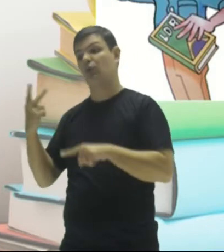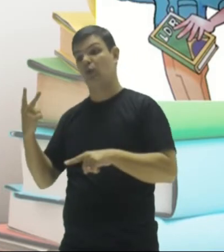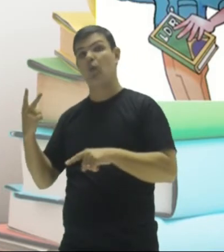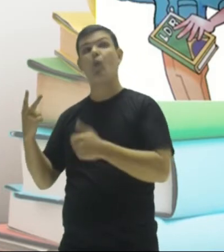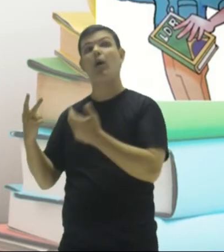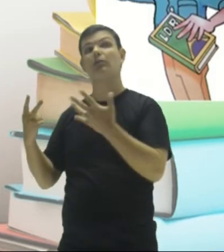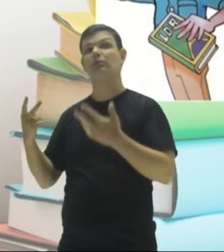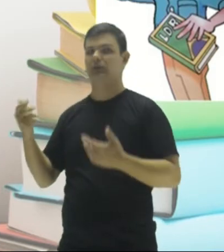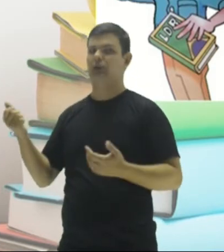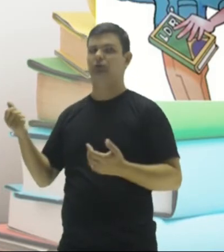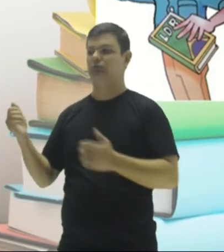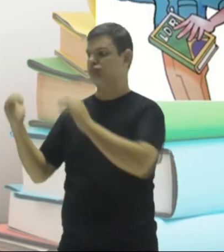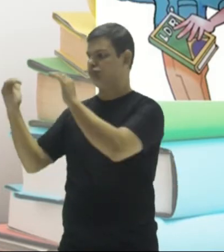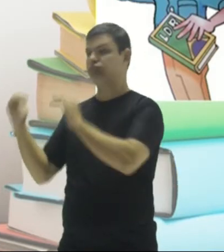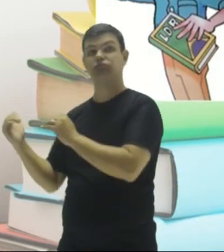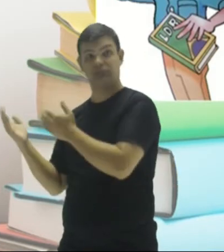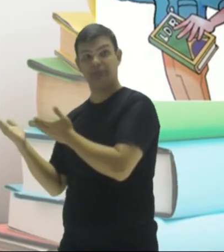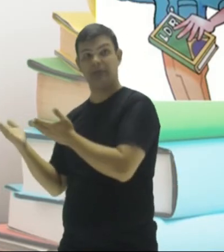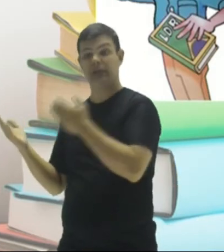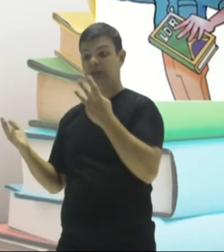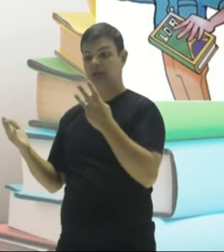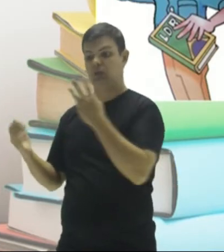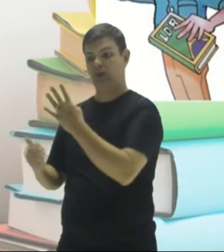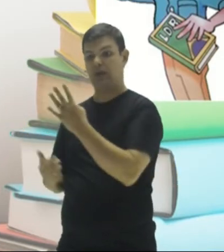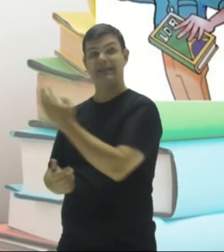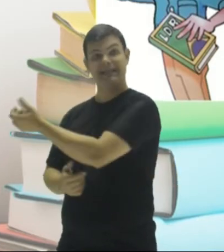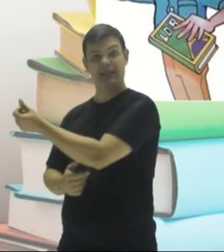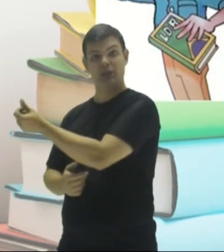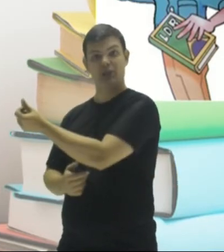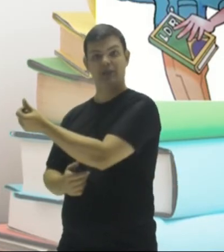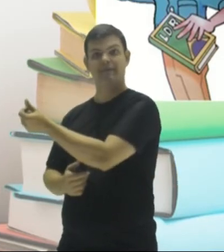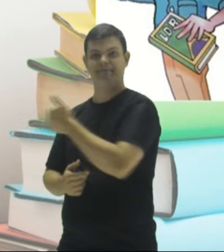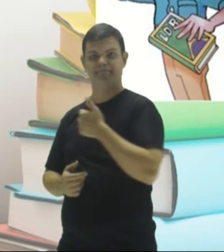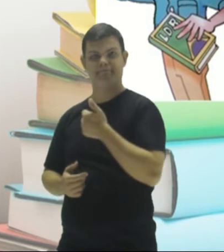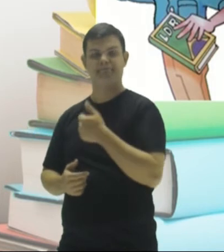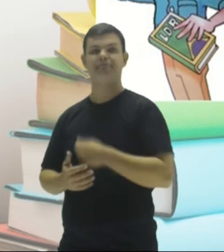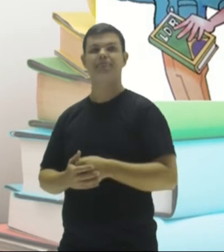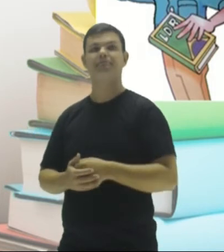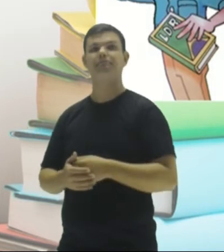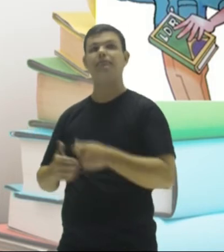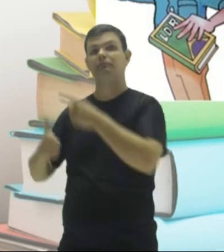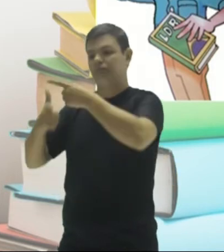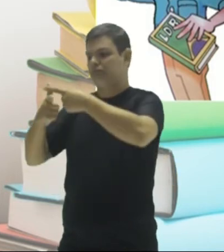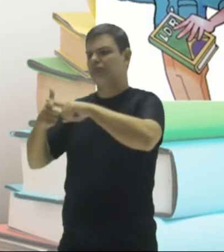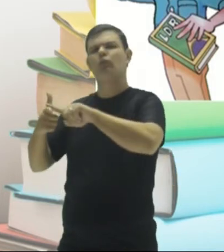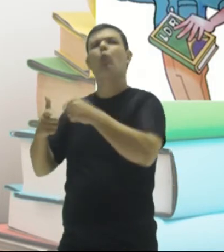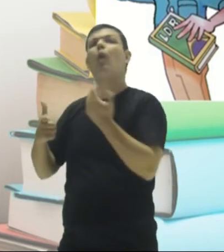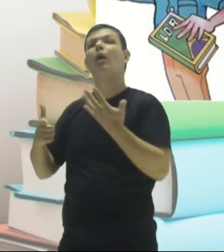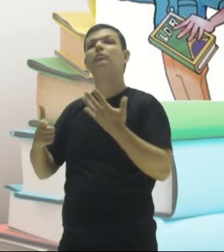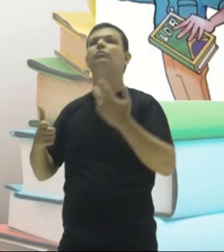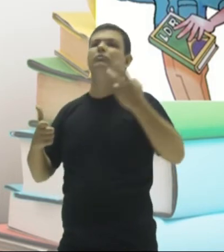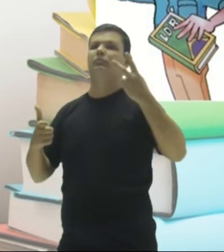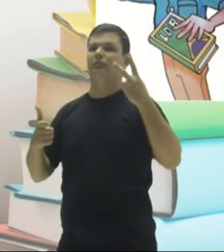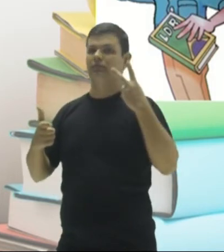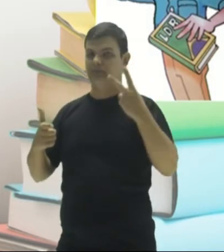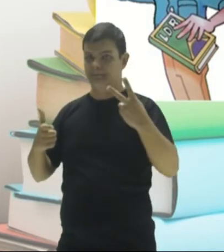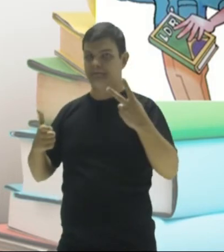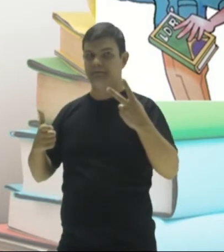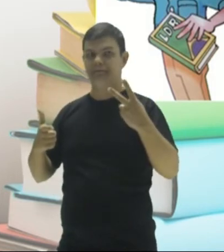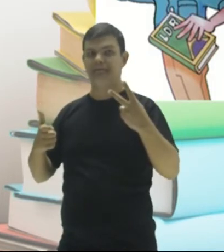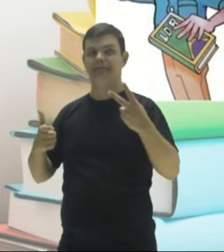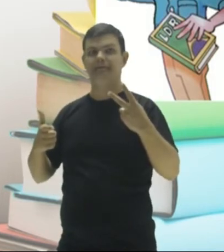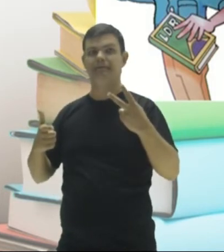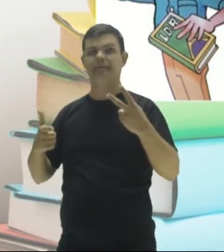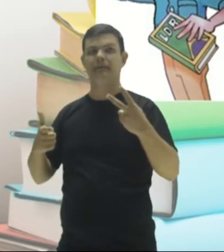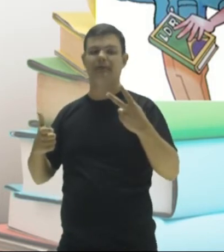dá seis. Então, dá três, quatro e seis. Bora fazer essa outra divisão aí. Então, nesse caso